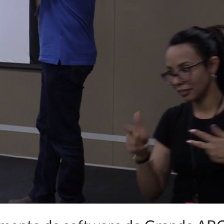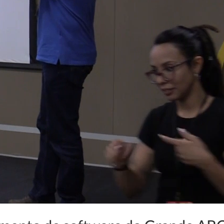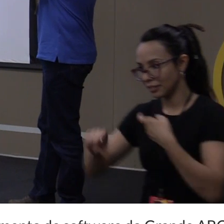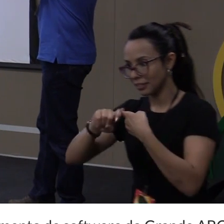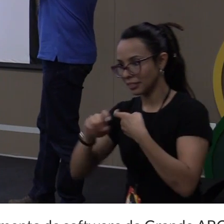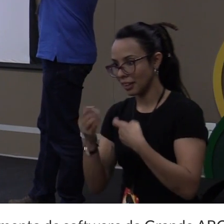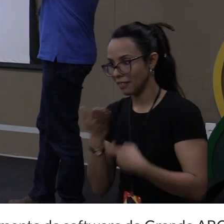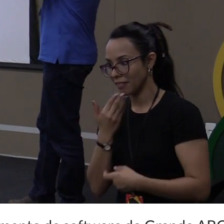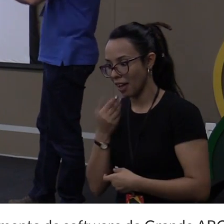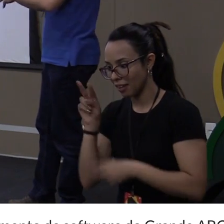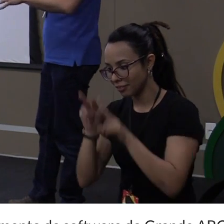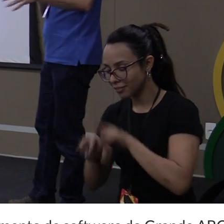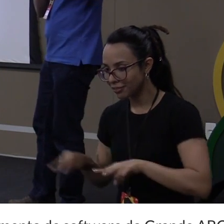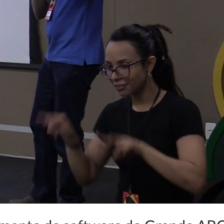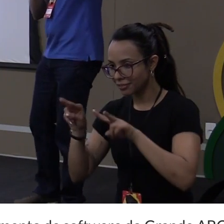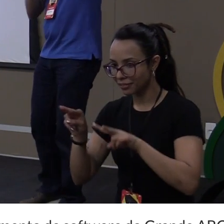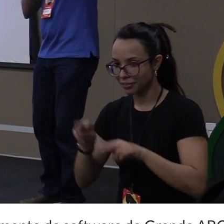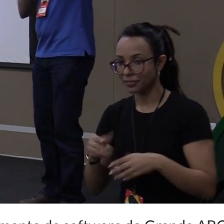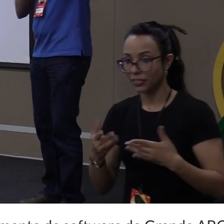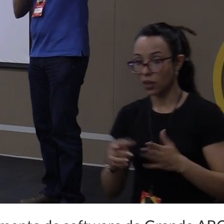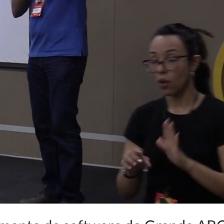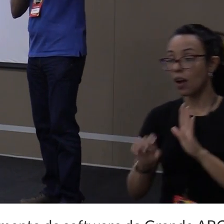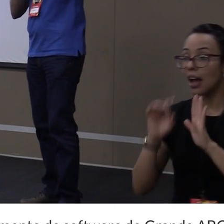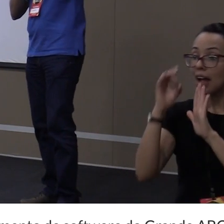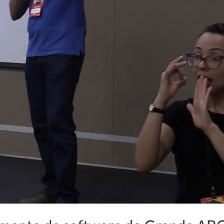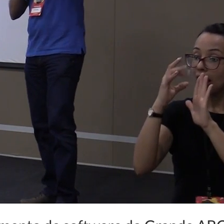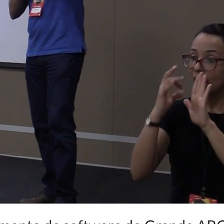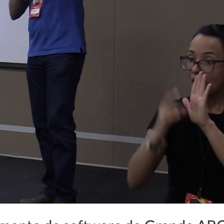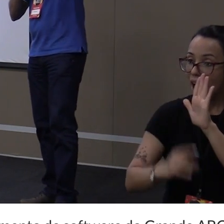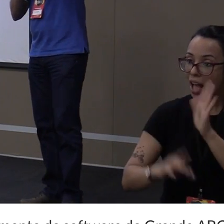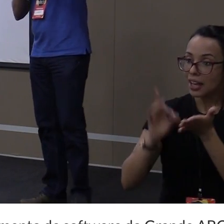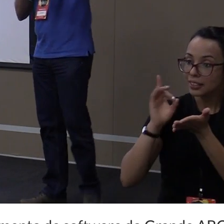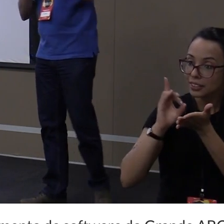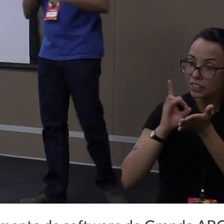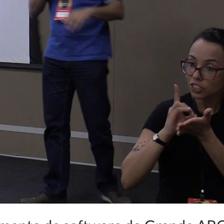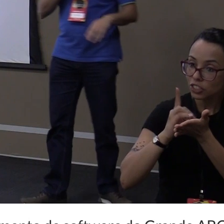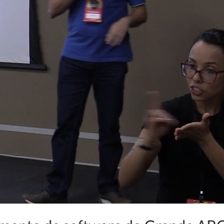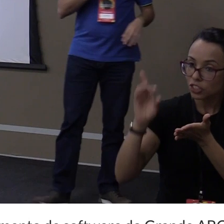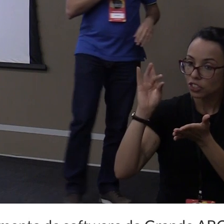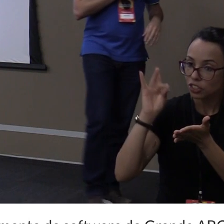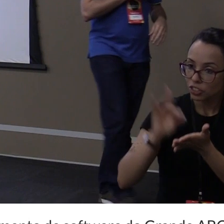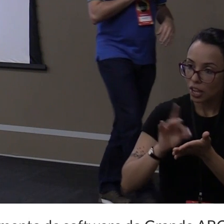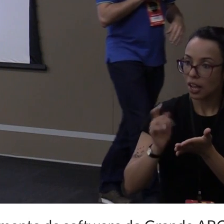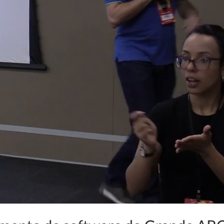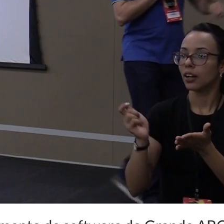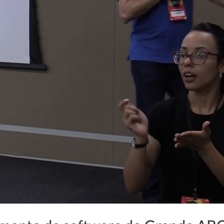para cada diário, dentro da lista de diários. lê. Até quem não sabe programar, consegue entender o que está acontecendo.